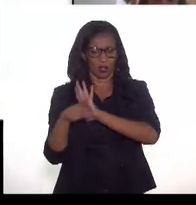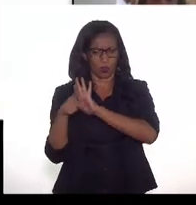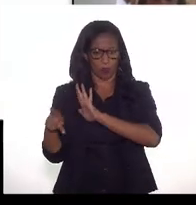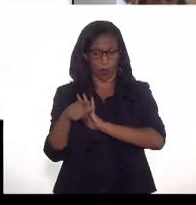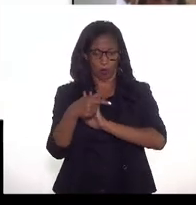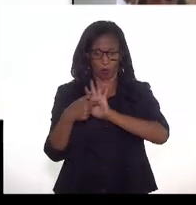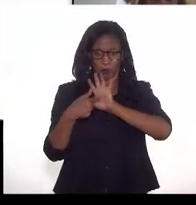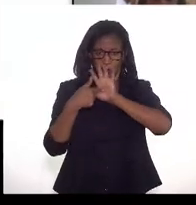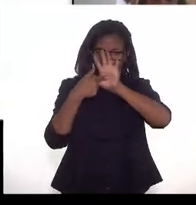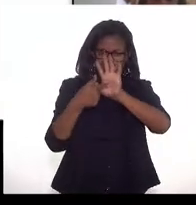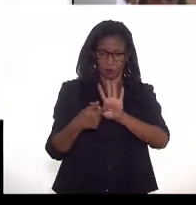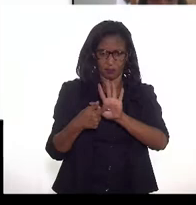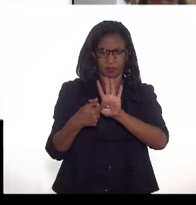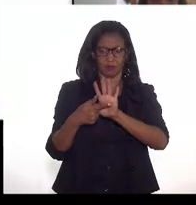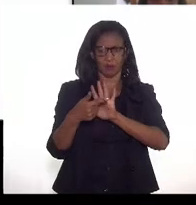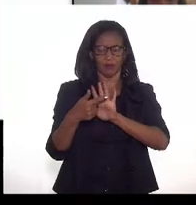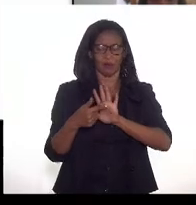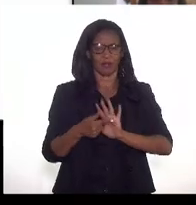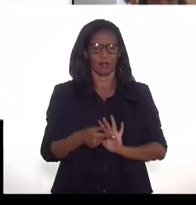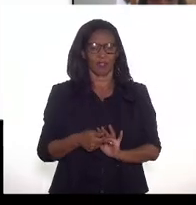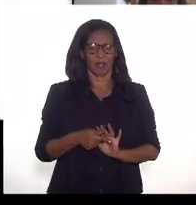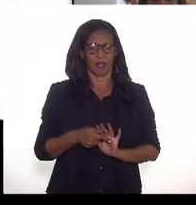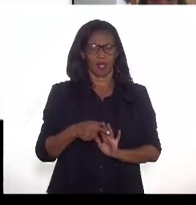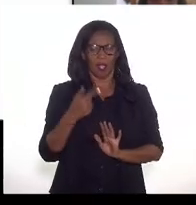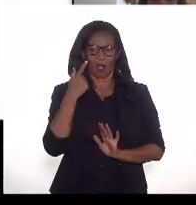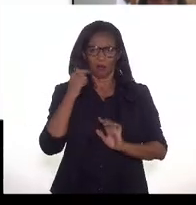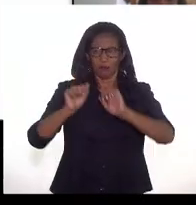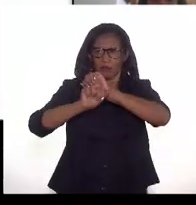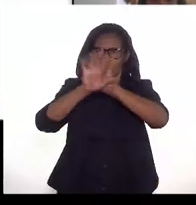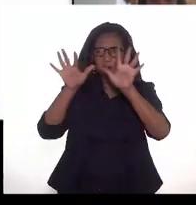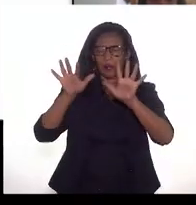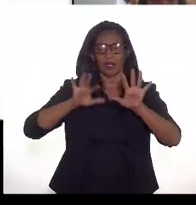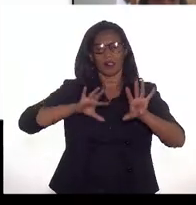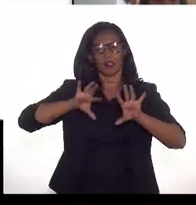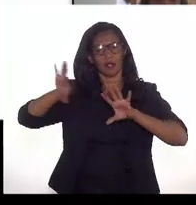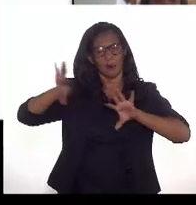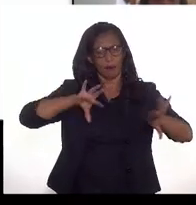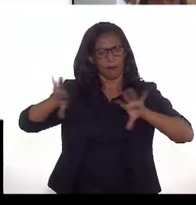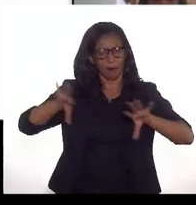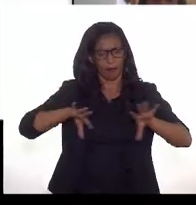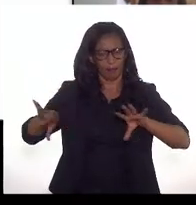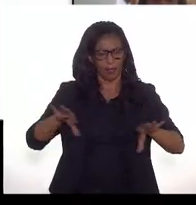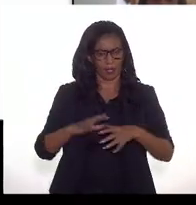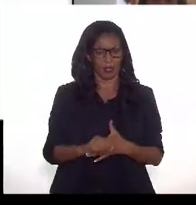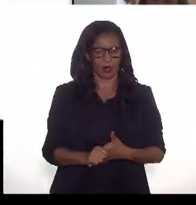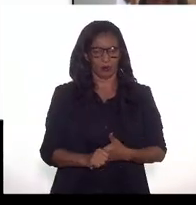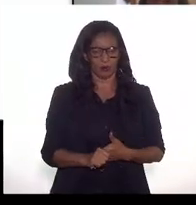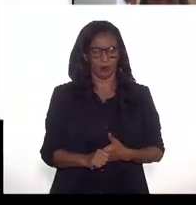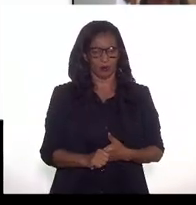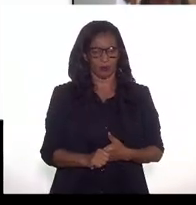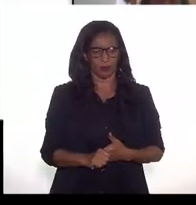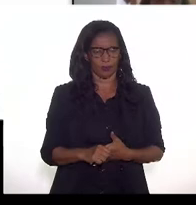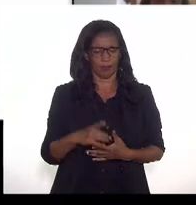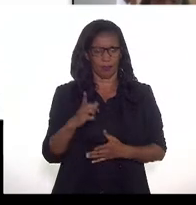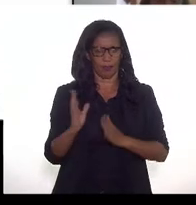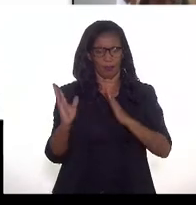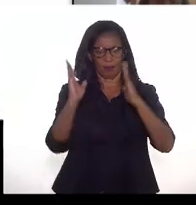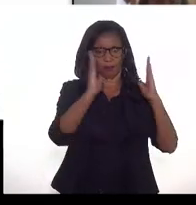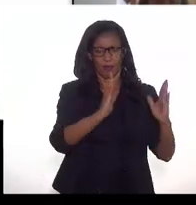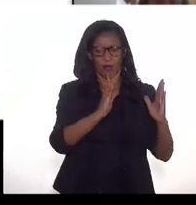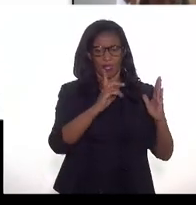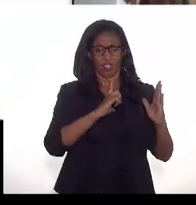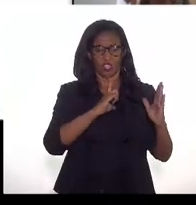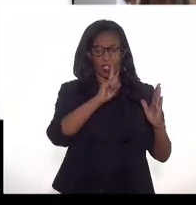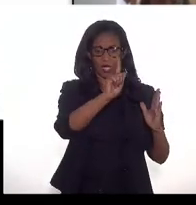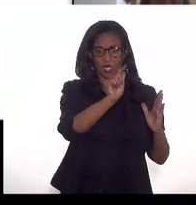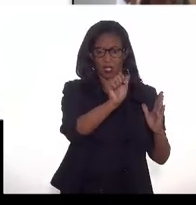a gente coloca aqui um esquema típico de separação, offshore, então a gente vê, exemplo, se a gente tem um gás,